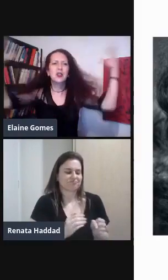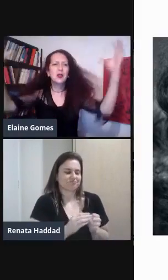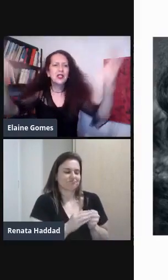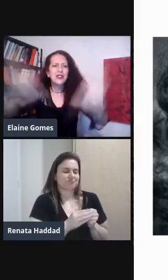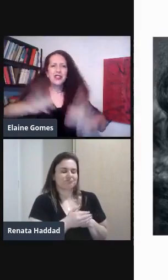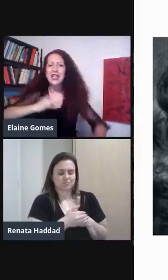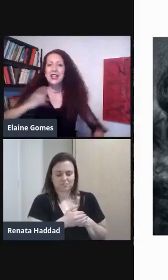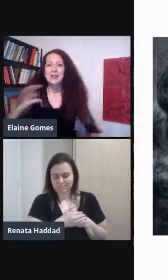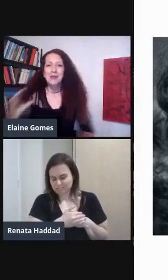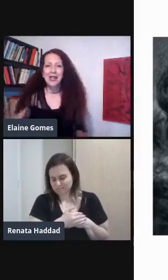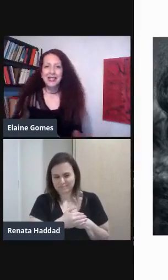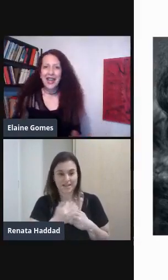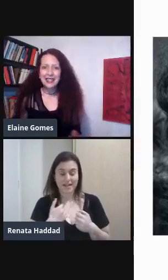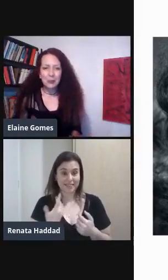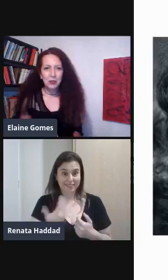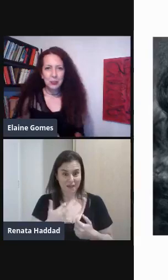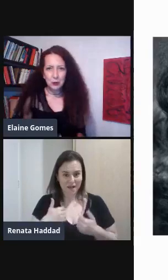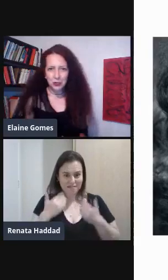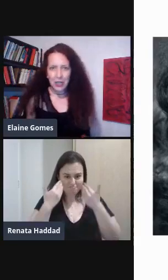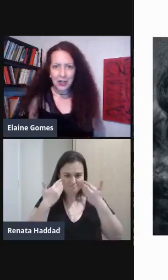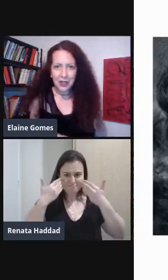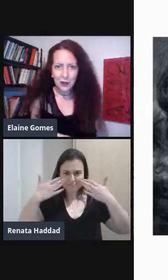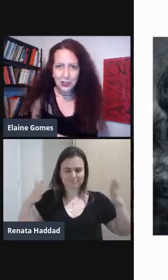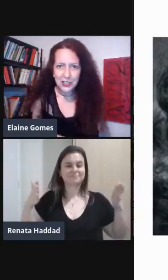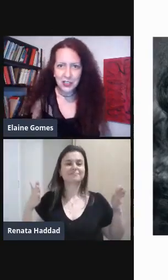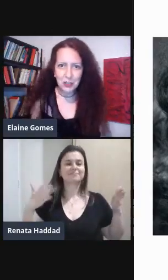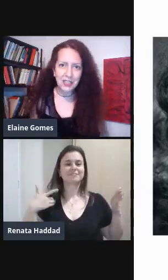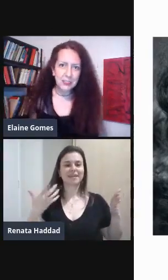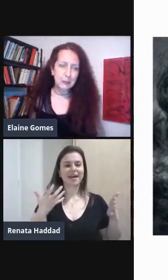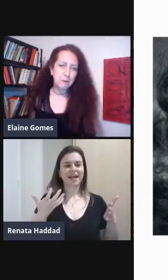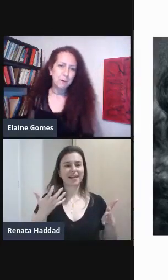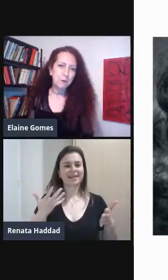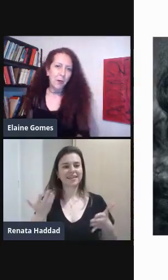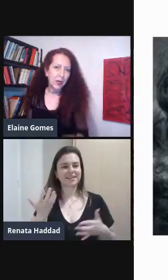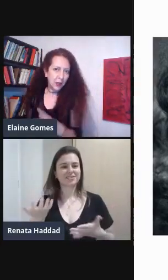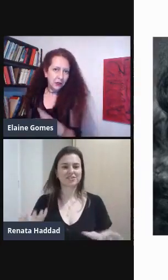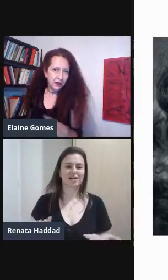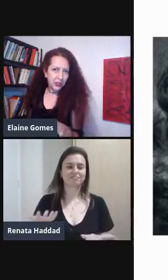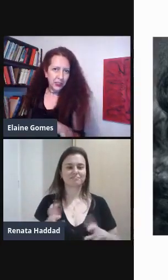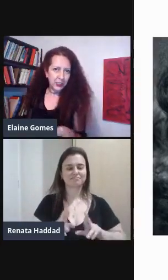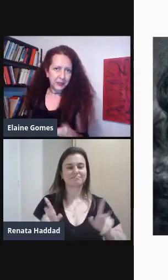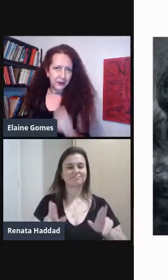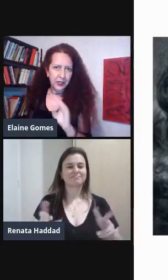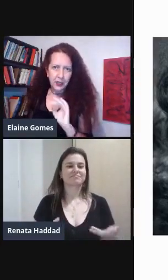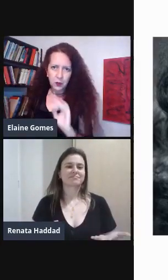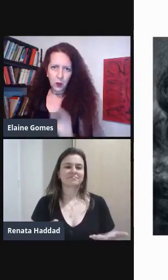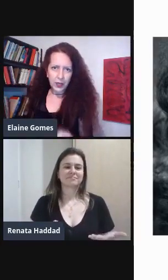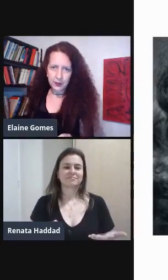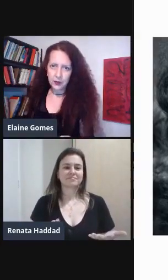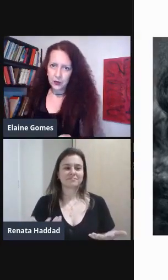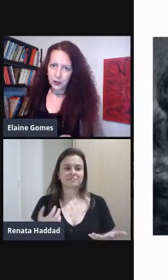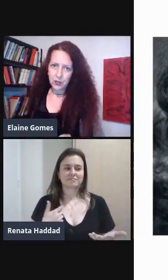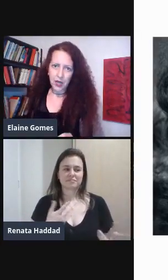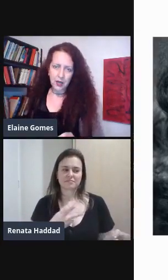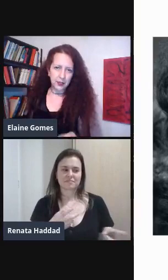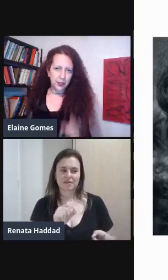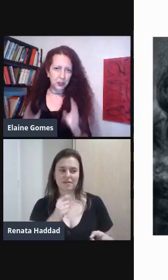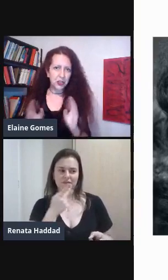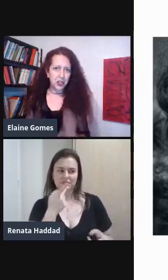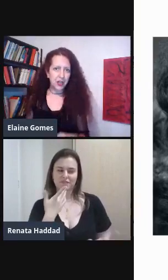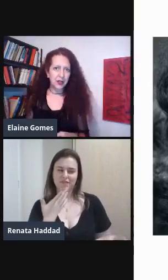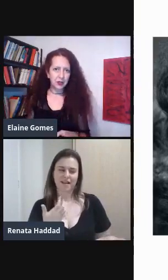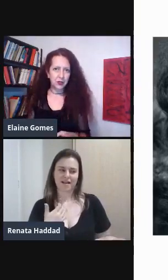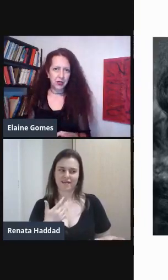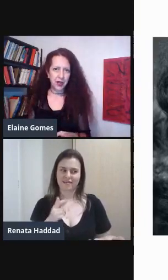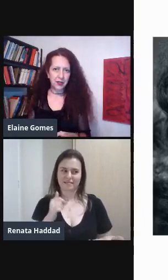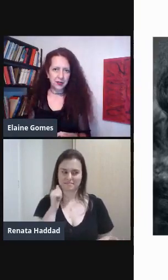Ela vinha toda já Marcada mesmo Sabe Aquela coisa Que a gente fala assim Tal fulana Ela não entra nos lugares Ela